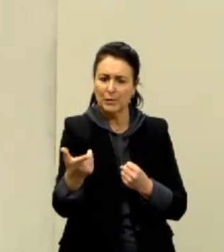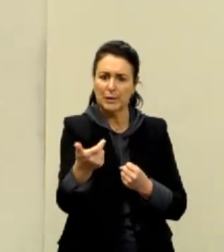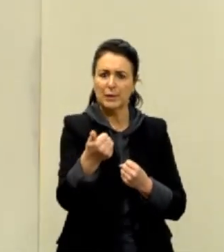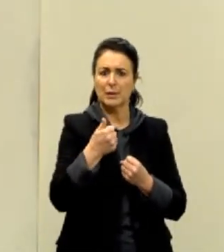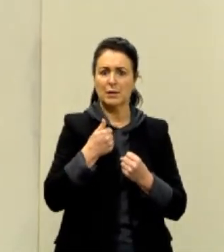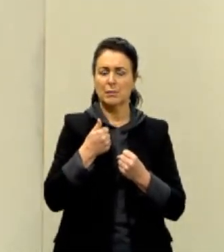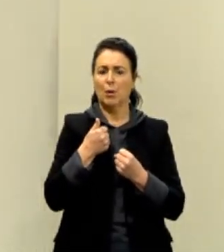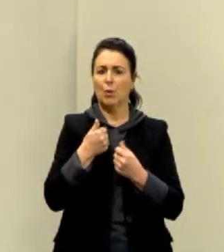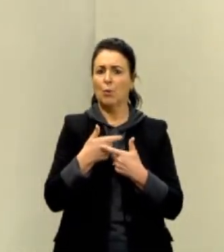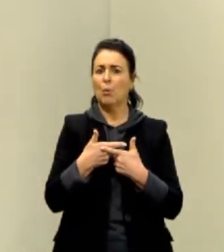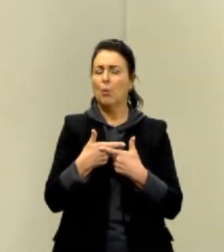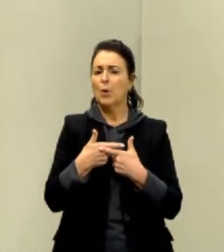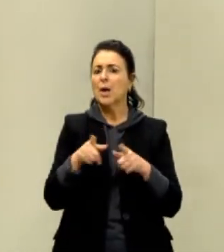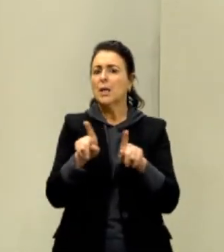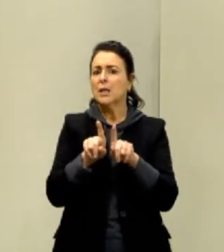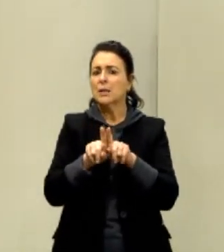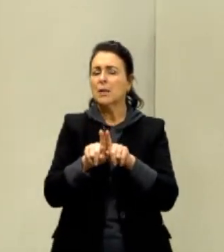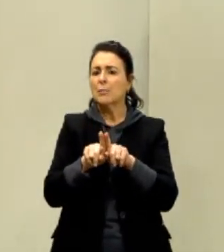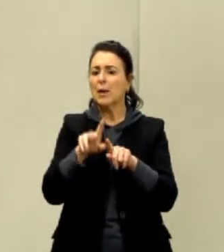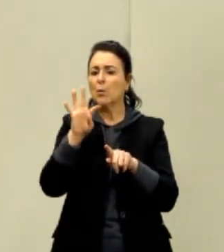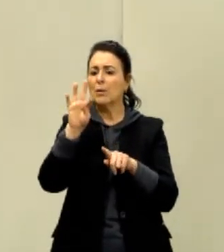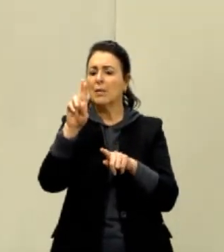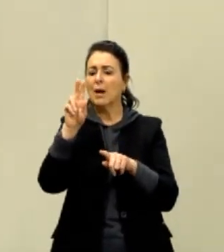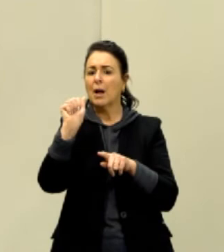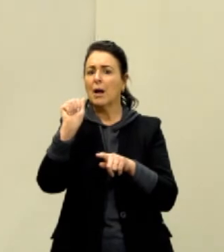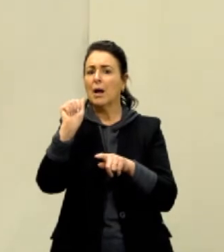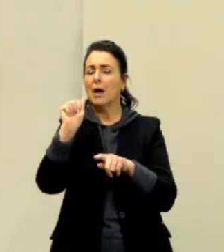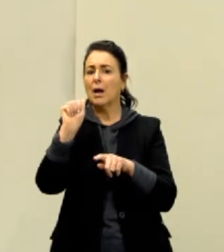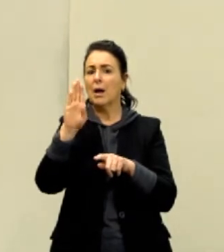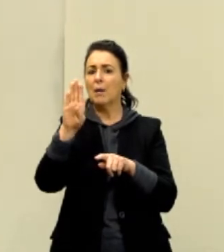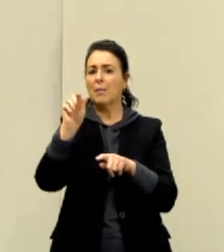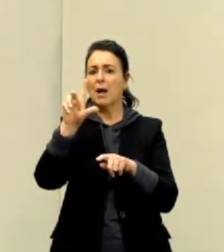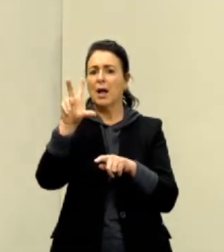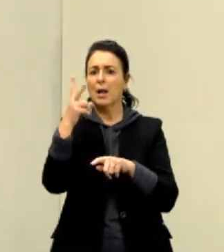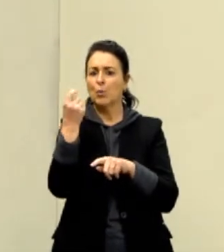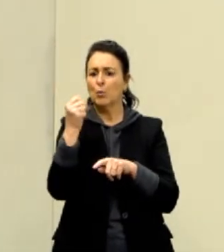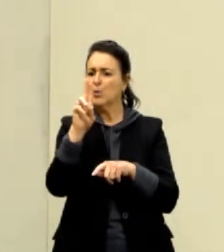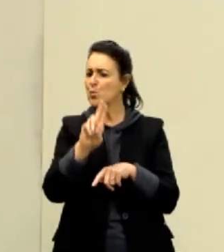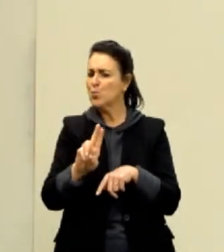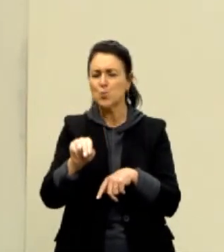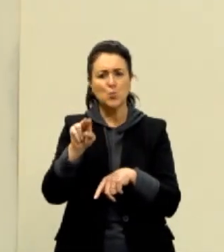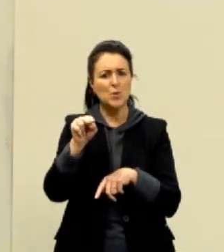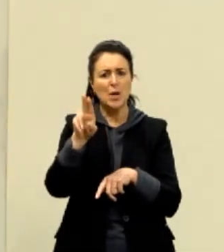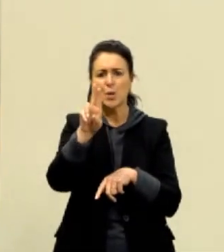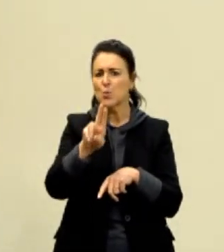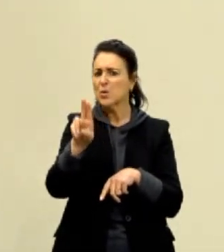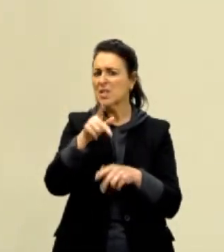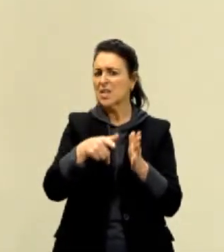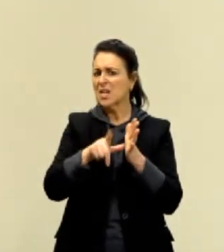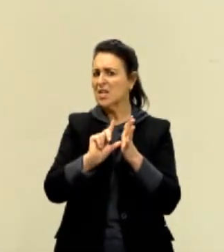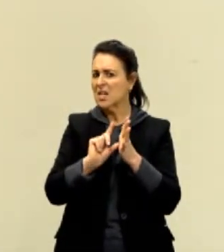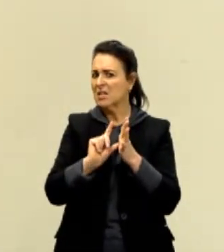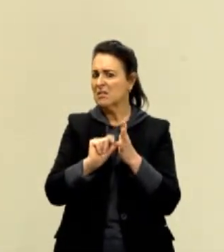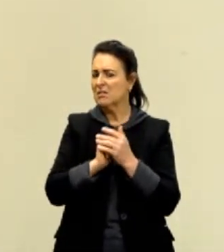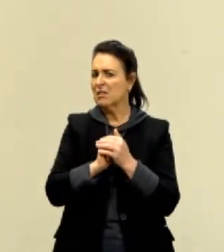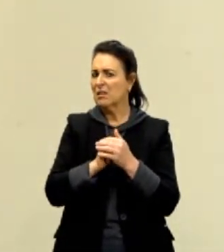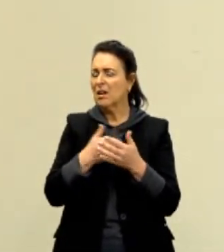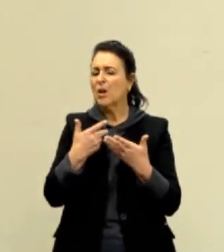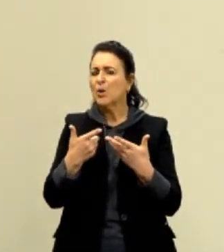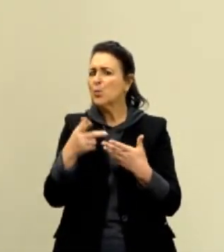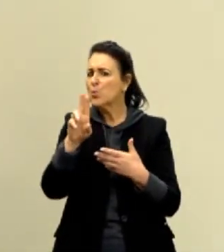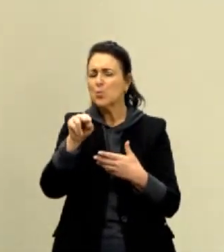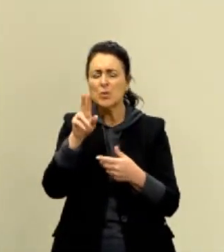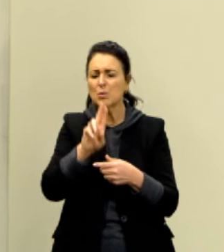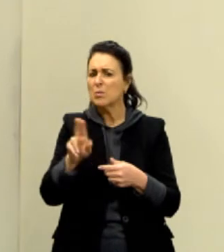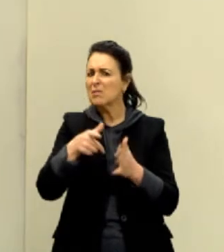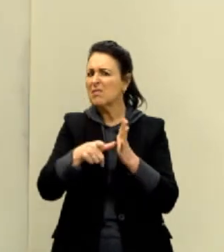eu nunca usei essa unidade para força. Quilograma metro por segundo ao quadrado. Eu nunca usei isso